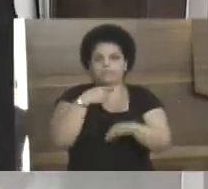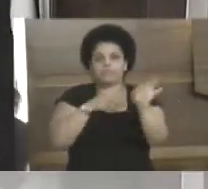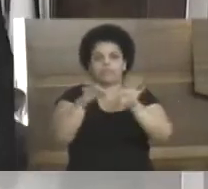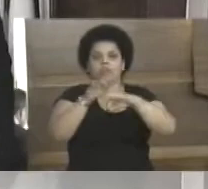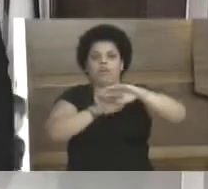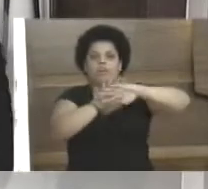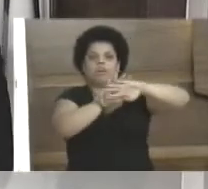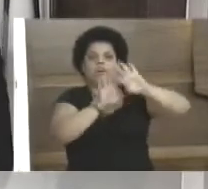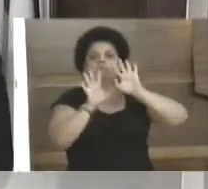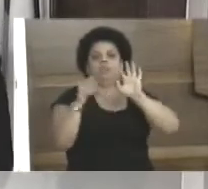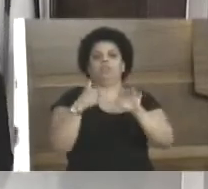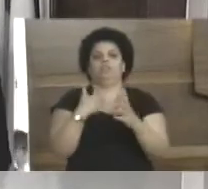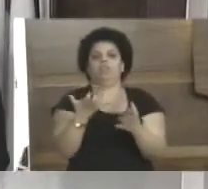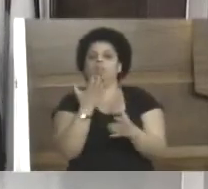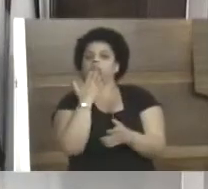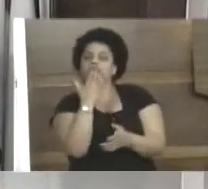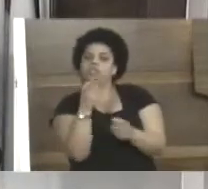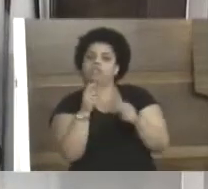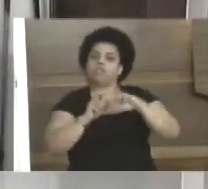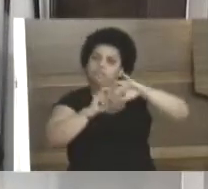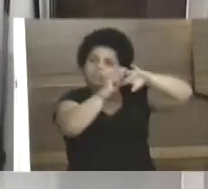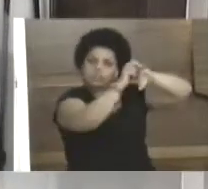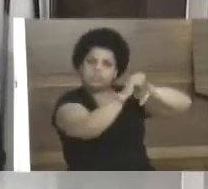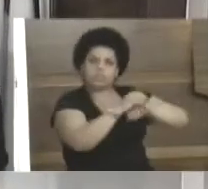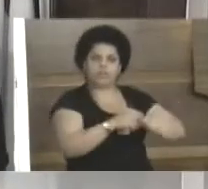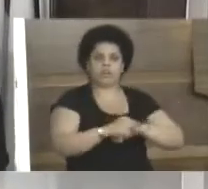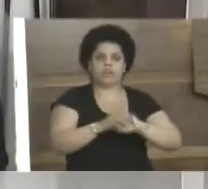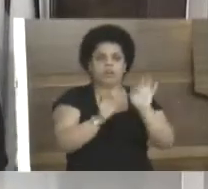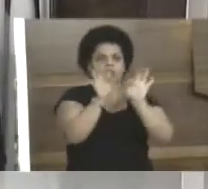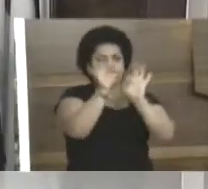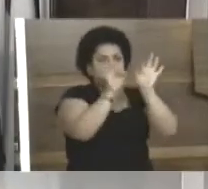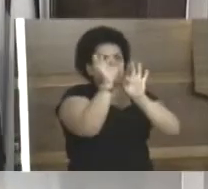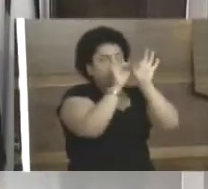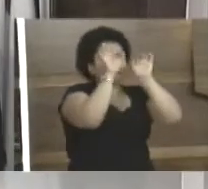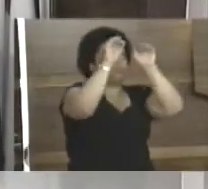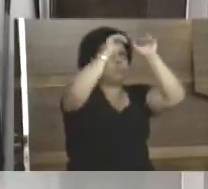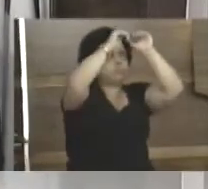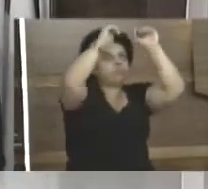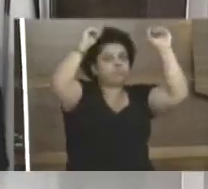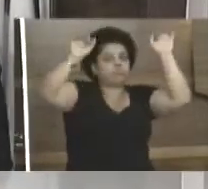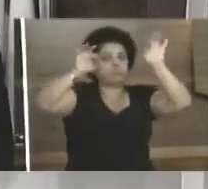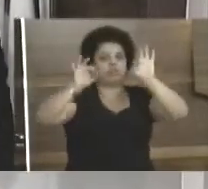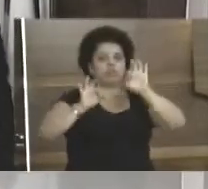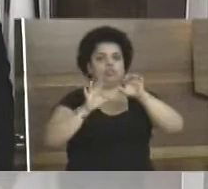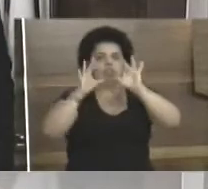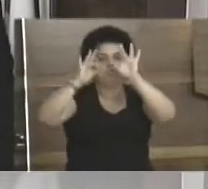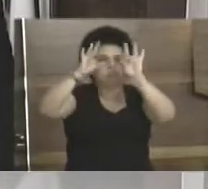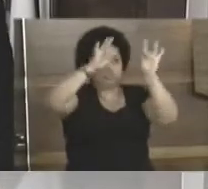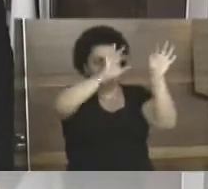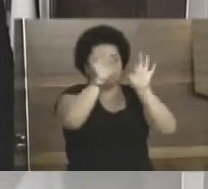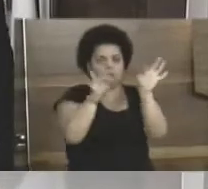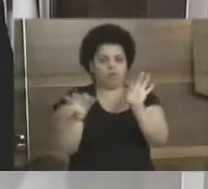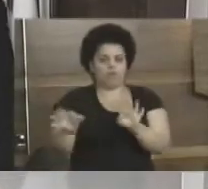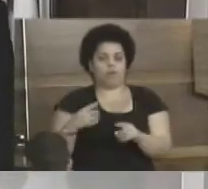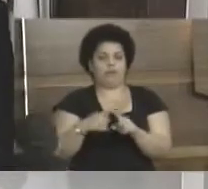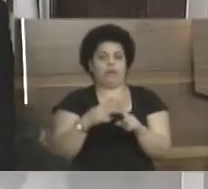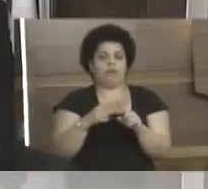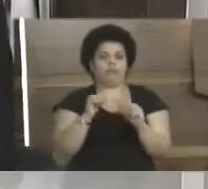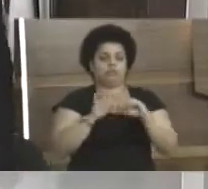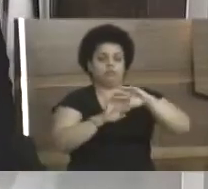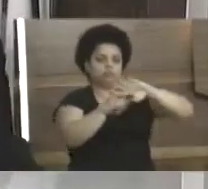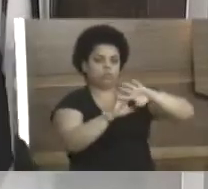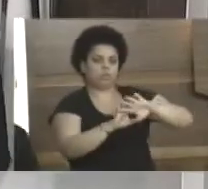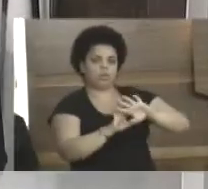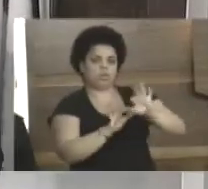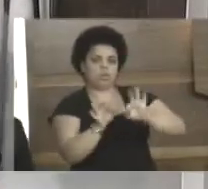mas aí eu peço aqui que bote uma escada ali, um andame ali e conserte ali aquela escalha ali, porque não adianta arrumar a tela